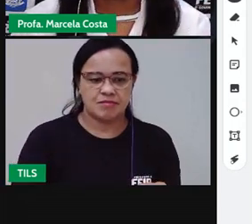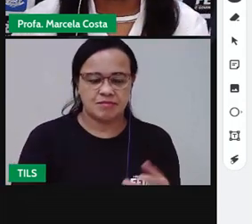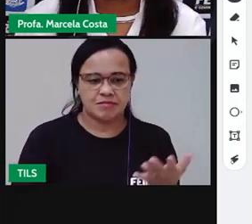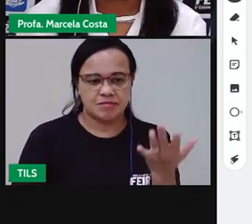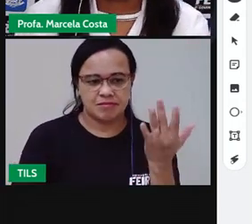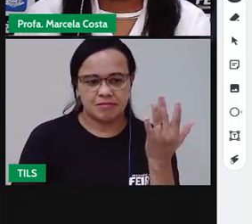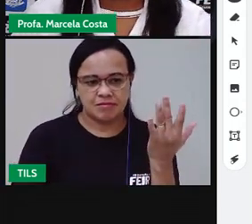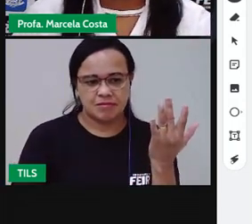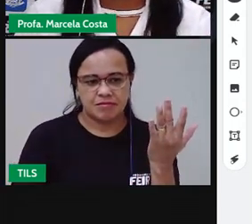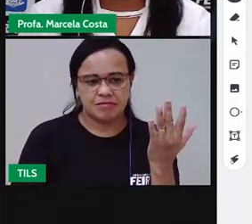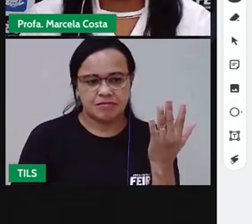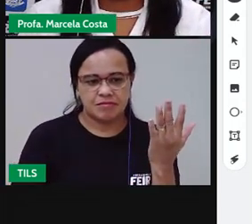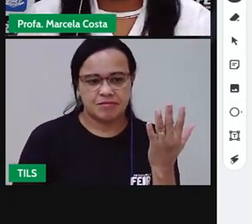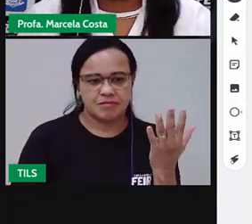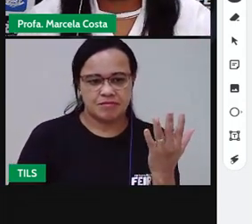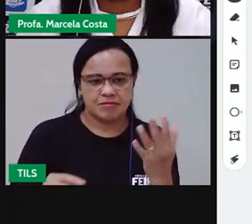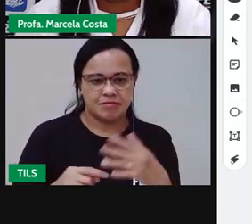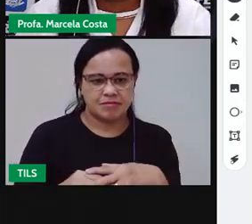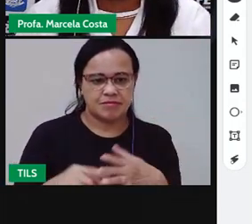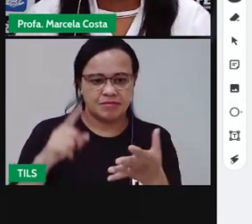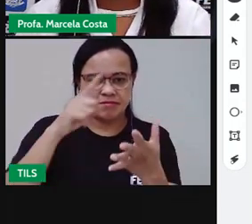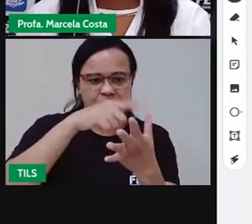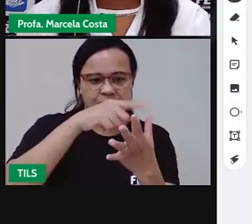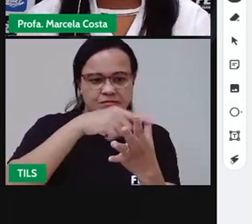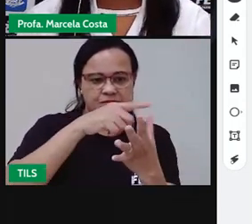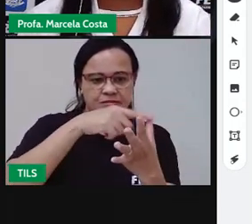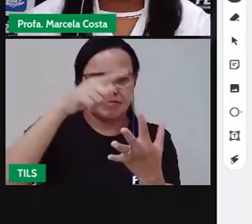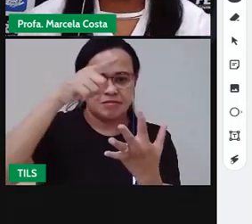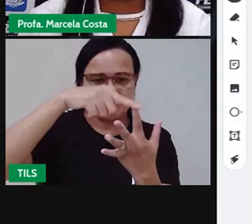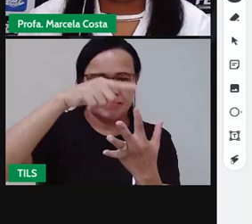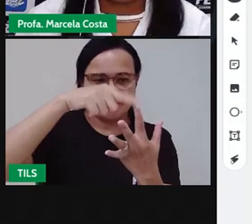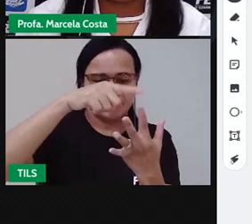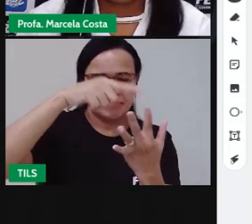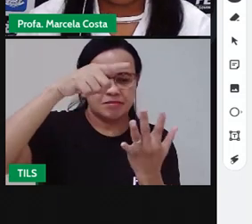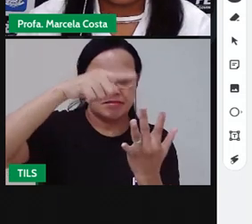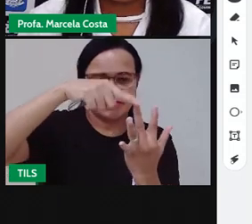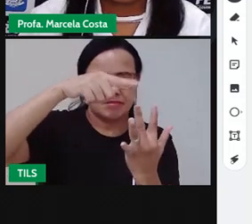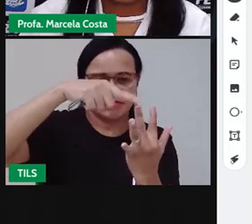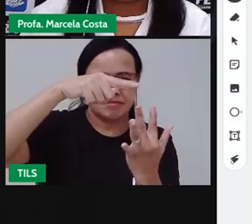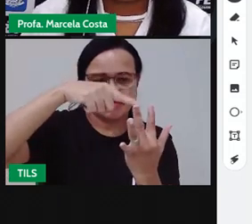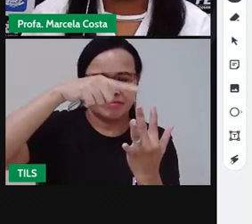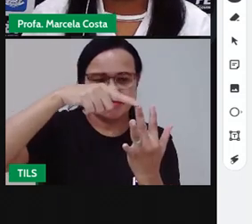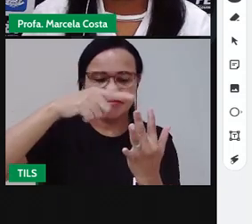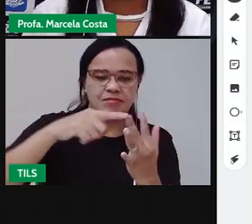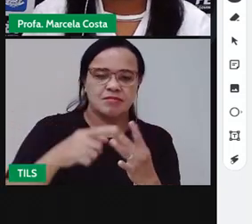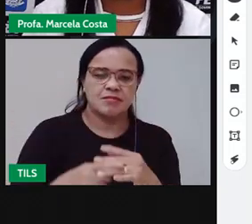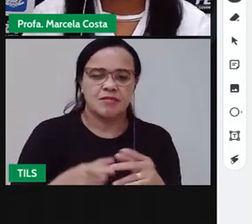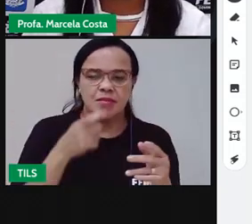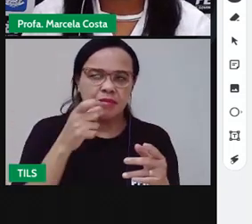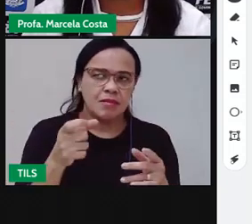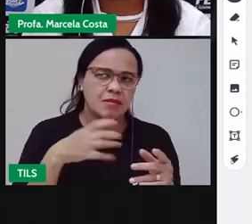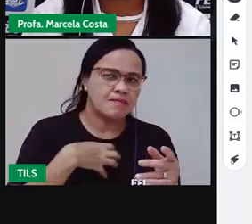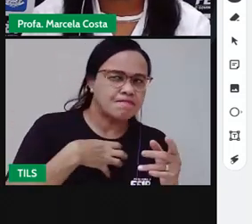Então, quando você fala médio, você está ouvindo sons de quais letras?